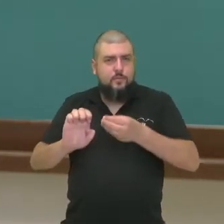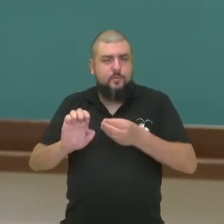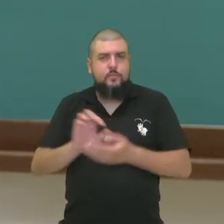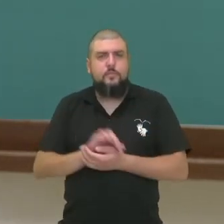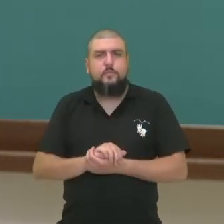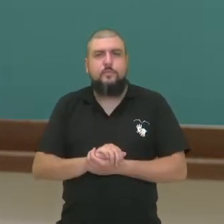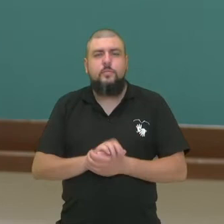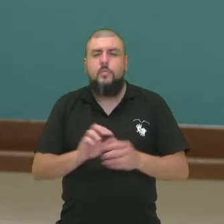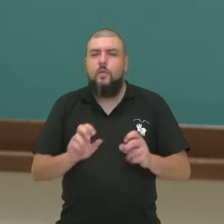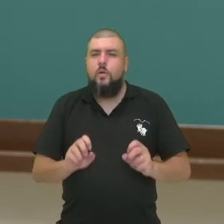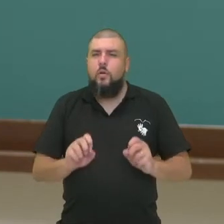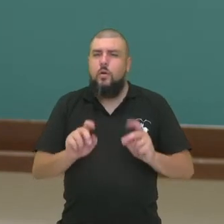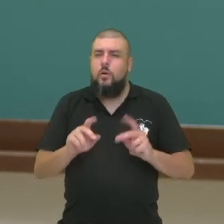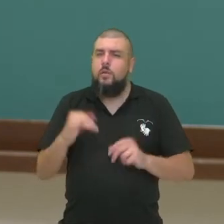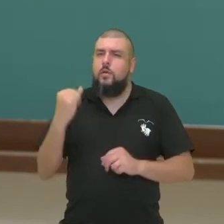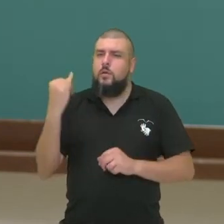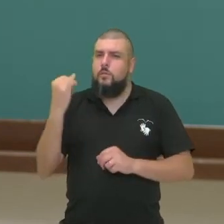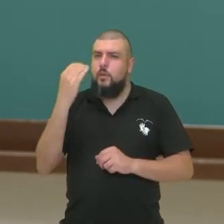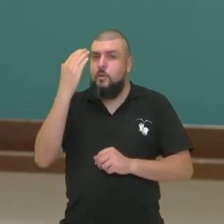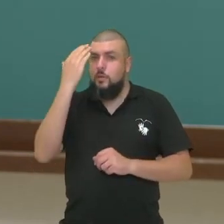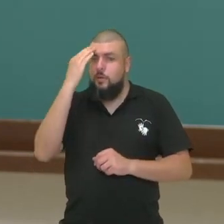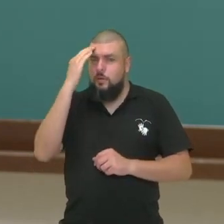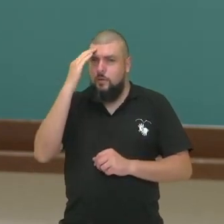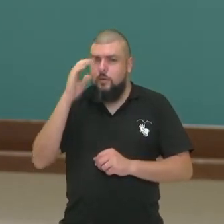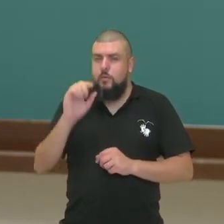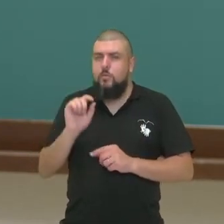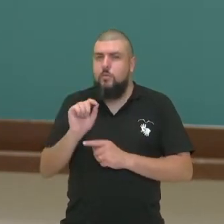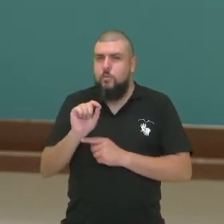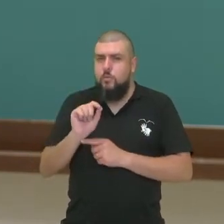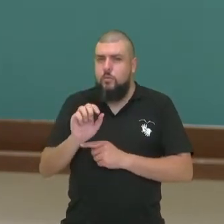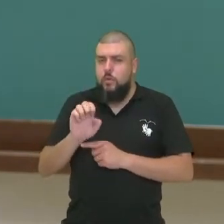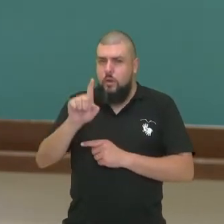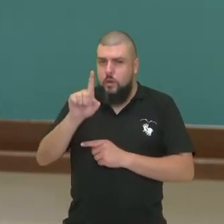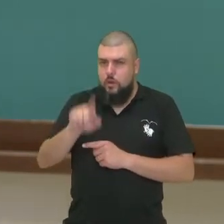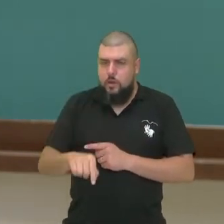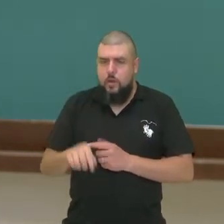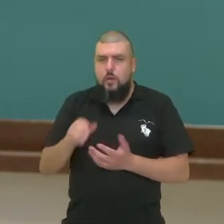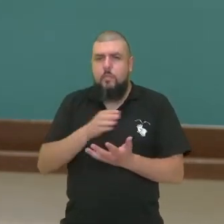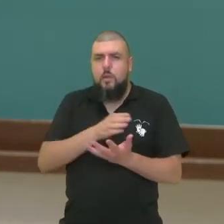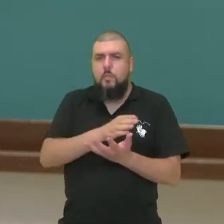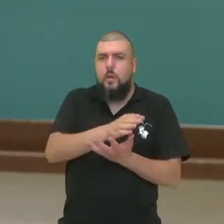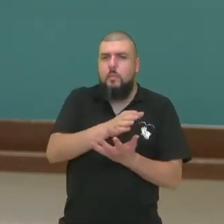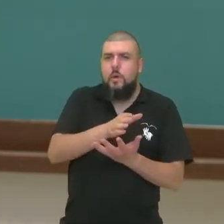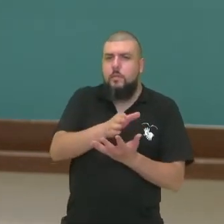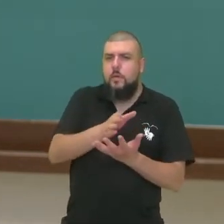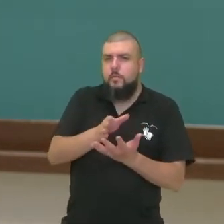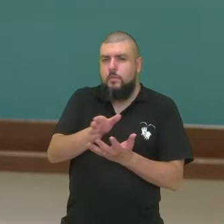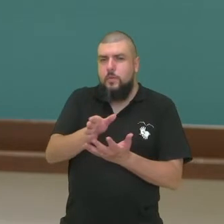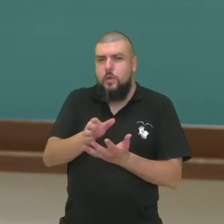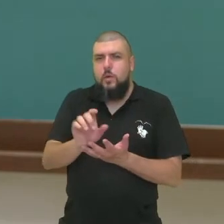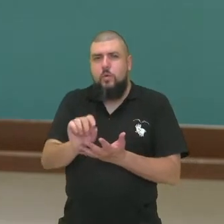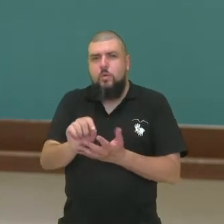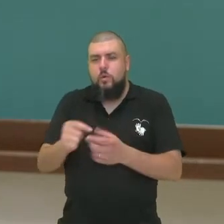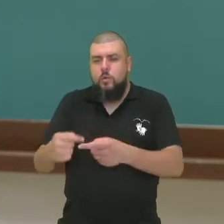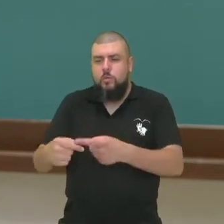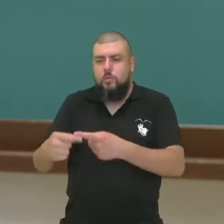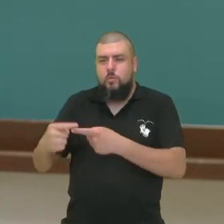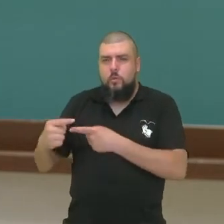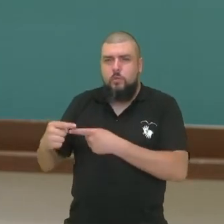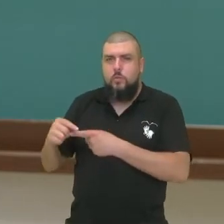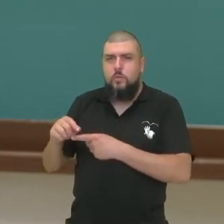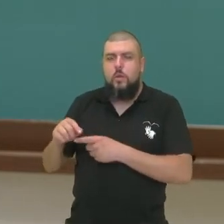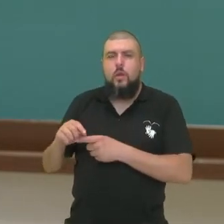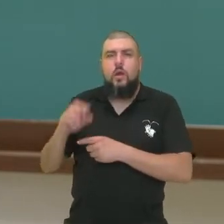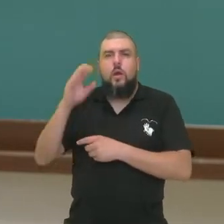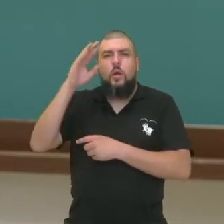que o empirismo é uma corrente filosófica que vem da chamada epistemologia, a teoria do